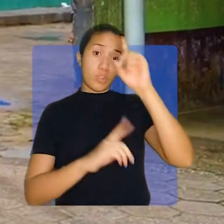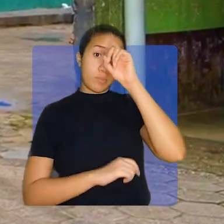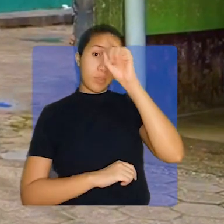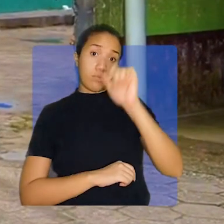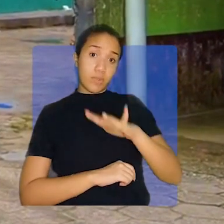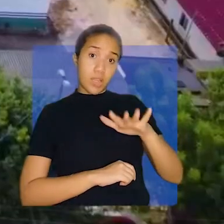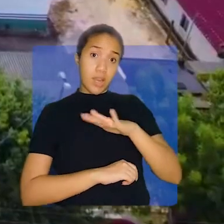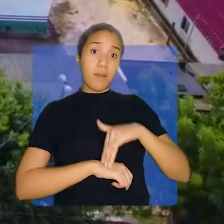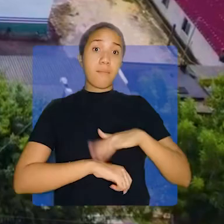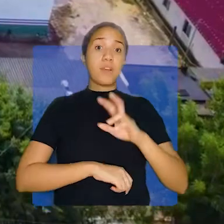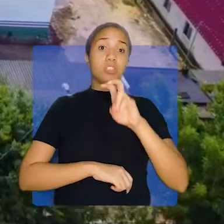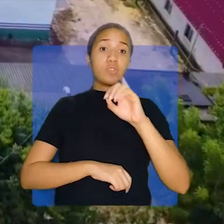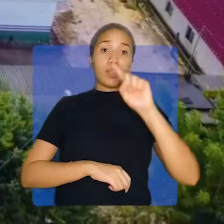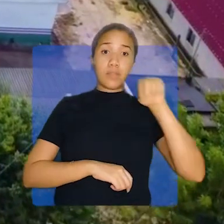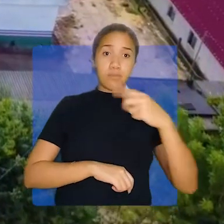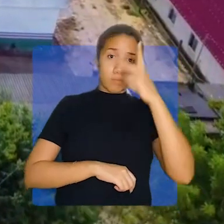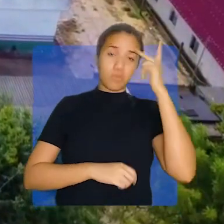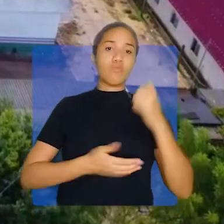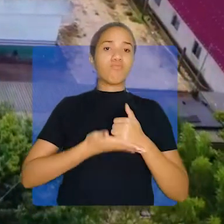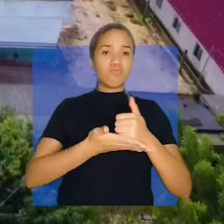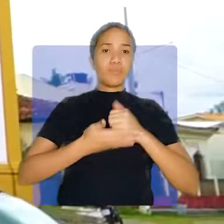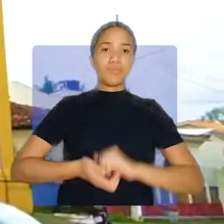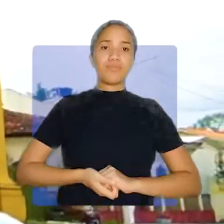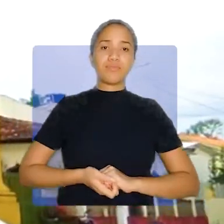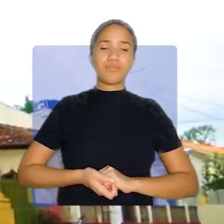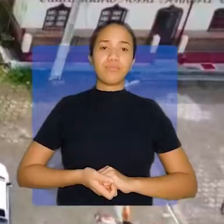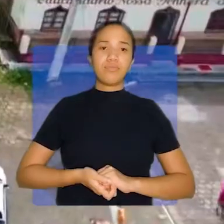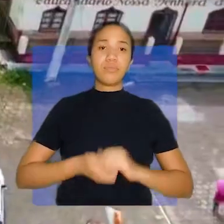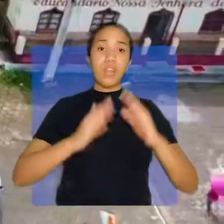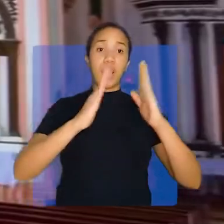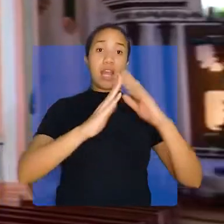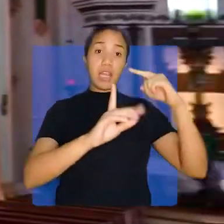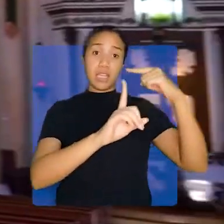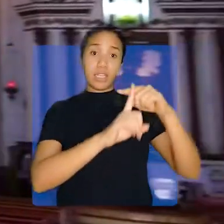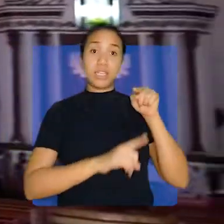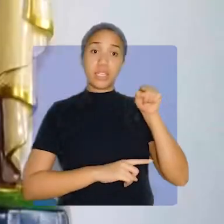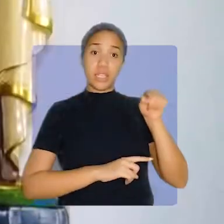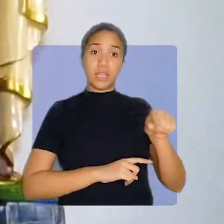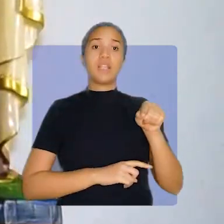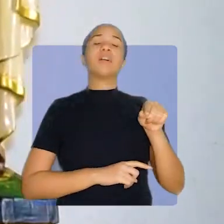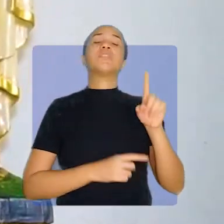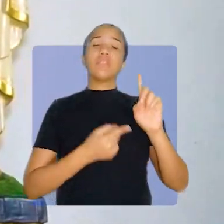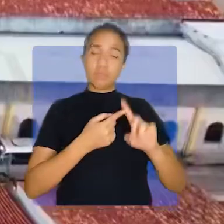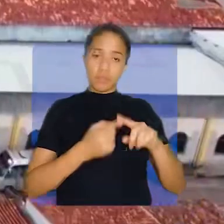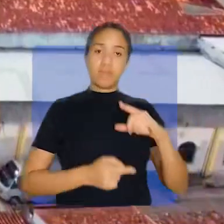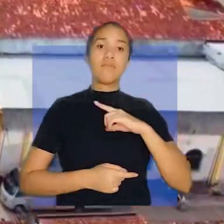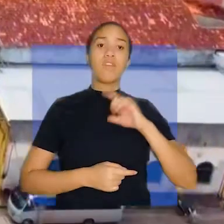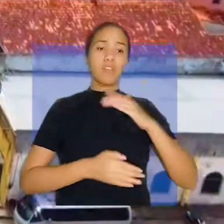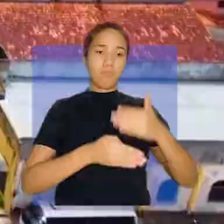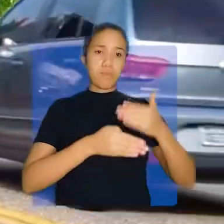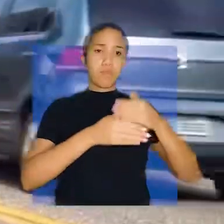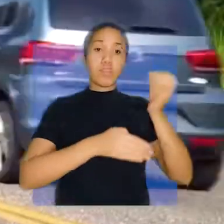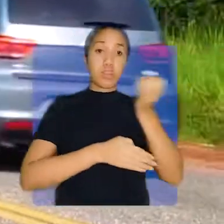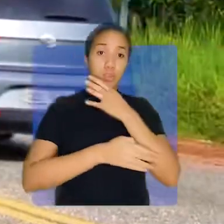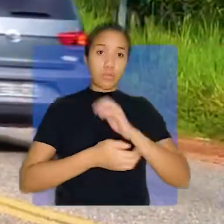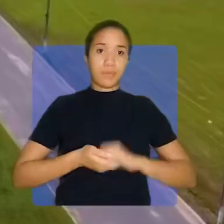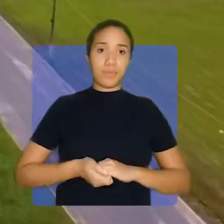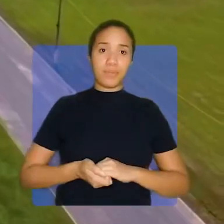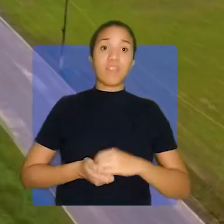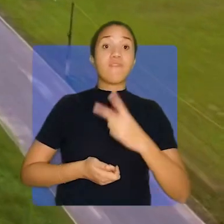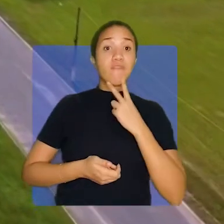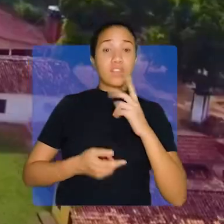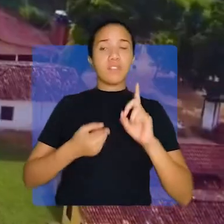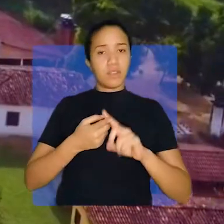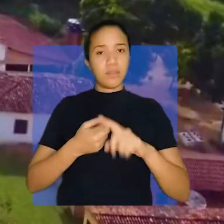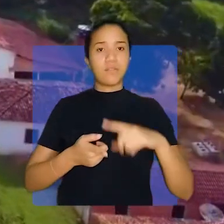Mais de 50 mil pessoas serão beneficiadas. A Igreja Matriz do município vai receber obras de restauro. Vigia também